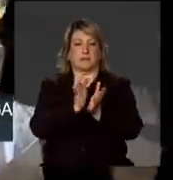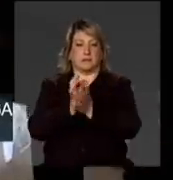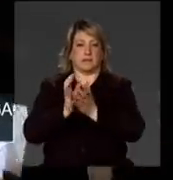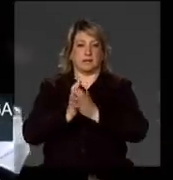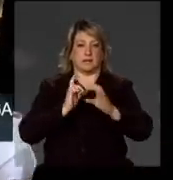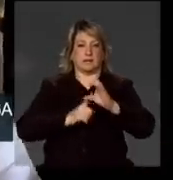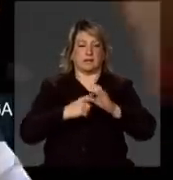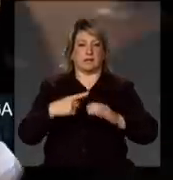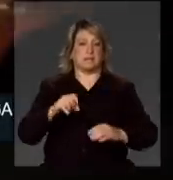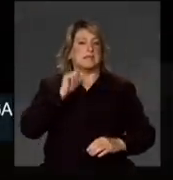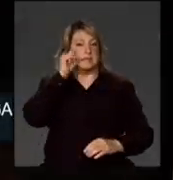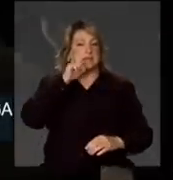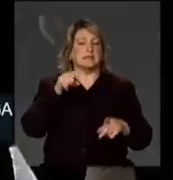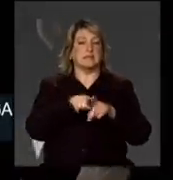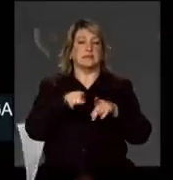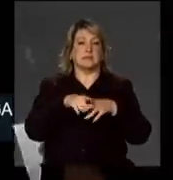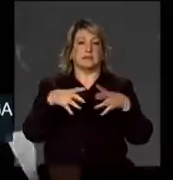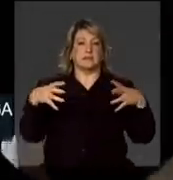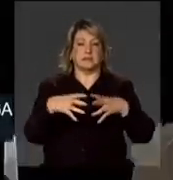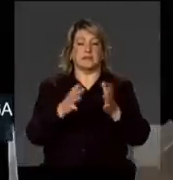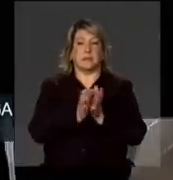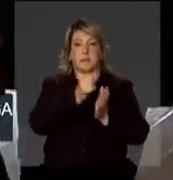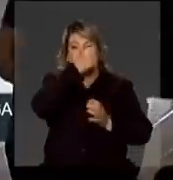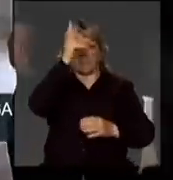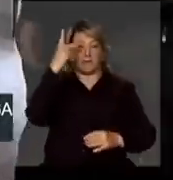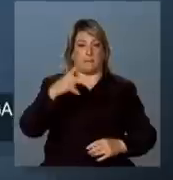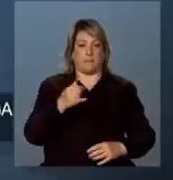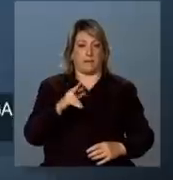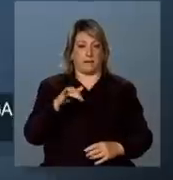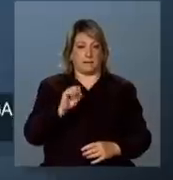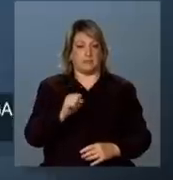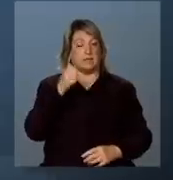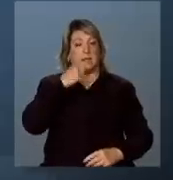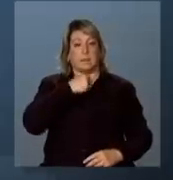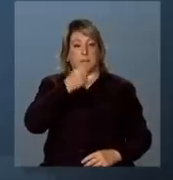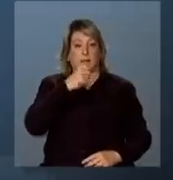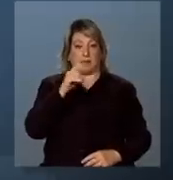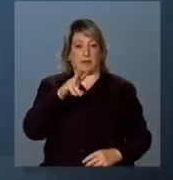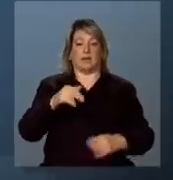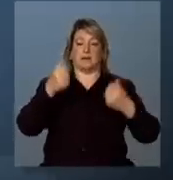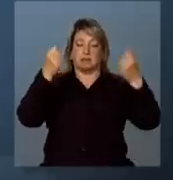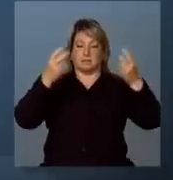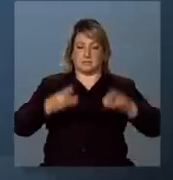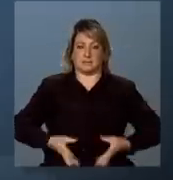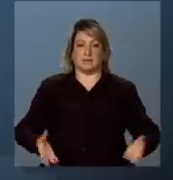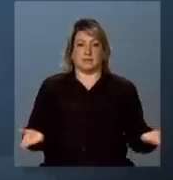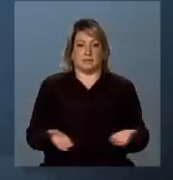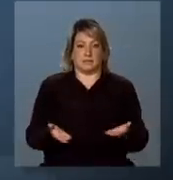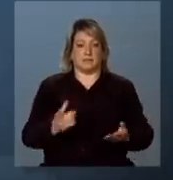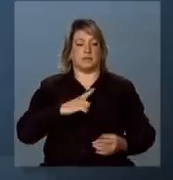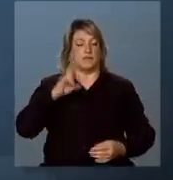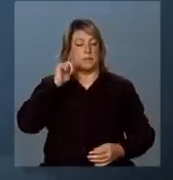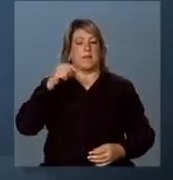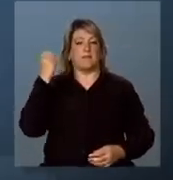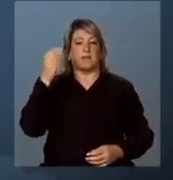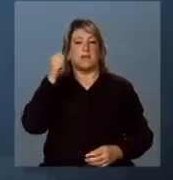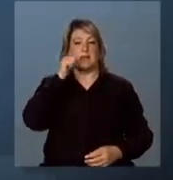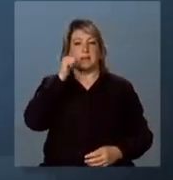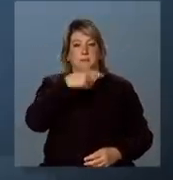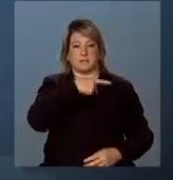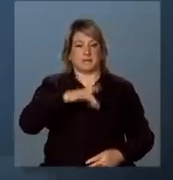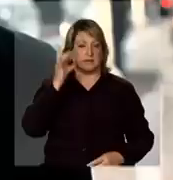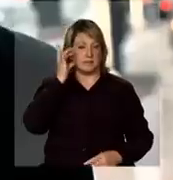do Senado e também com o prefeito de Paris. E a repórter Daniela Almeida tem as informações sobre a viagem da